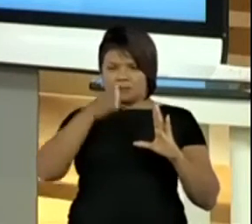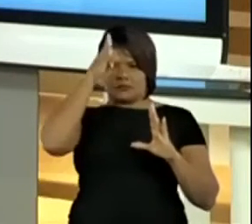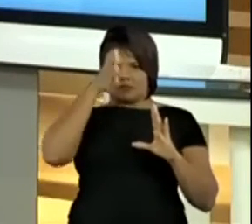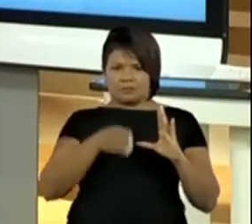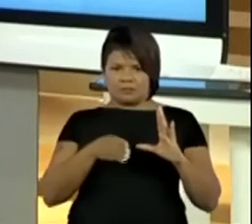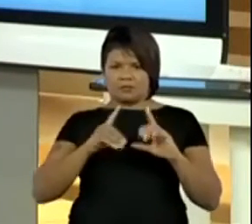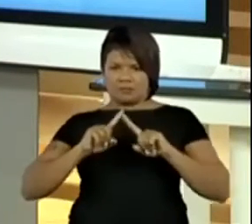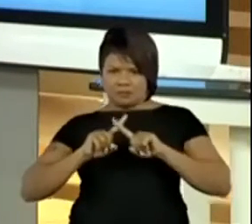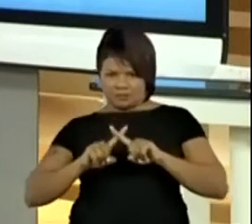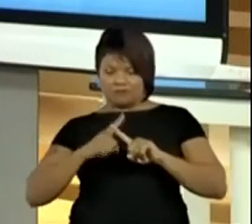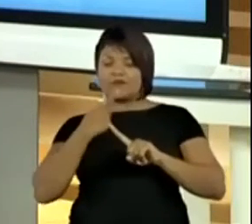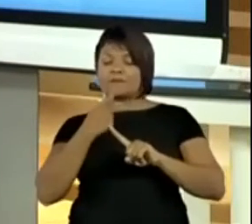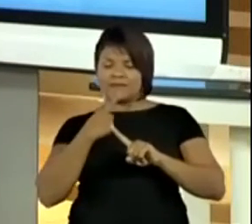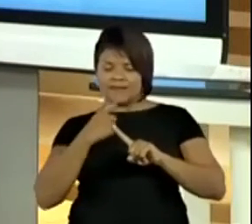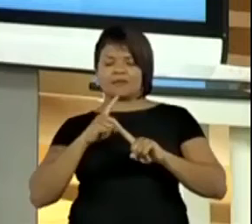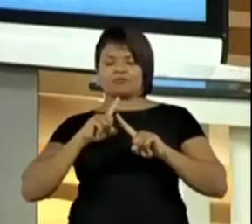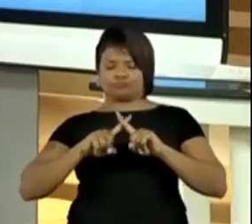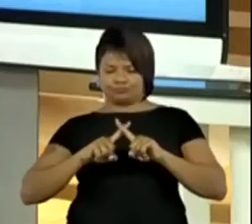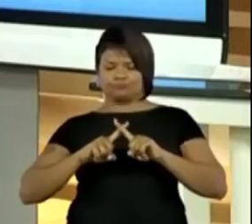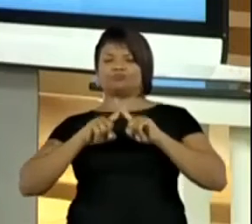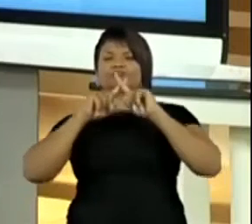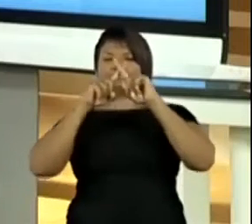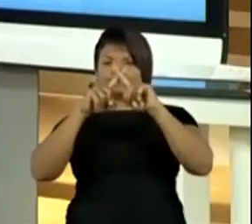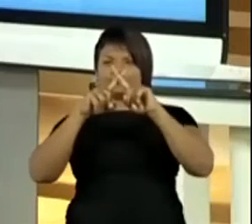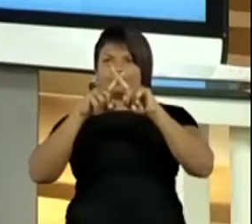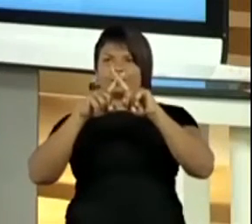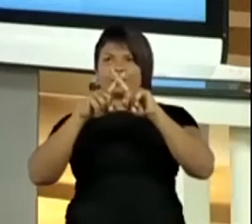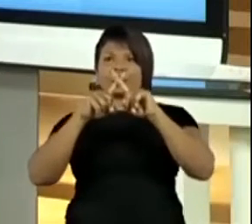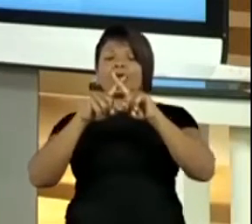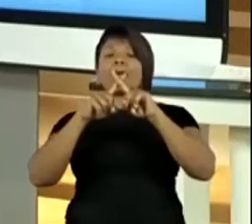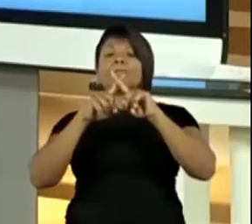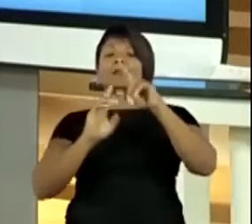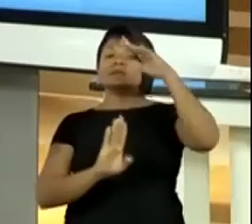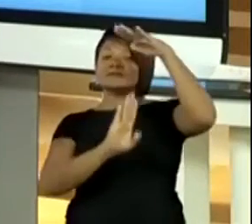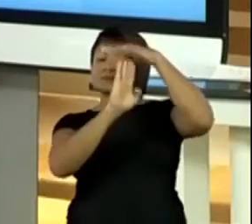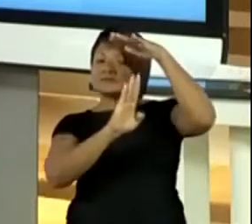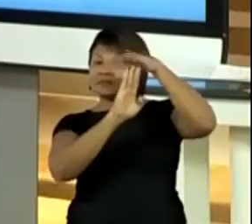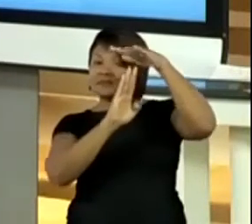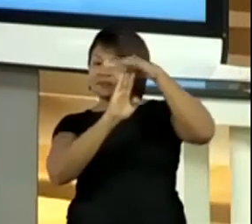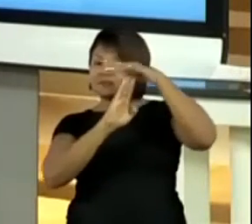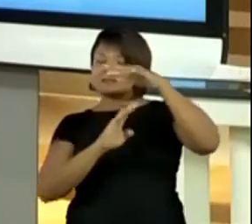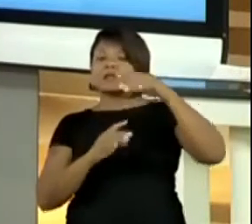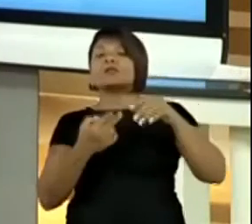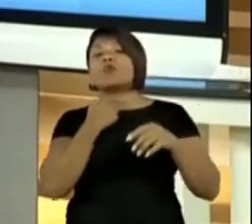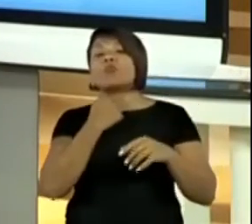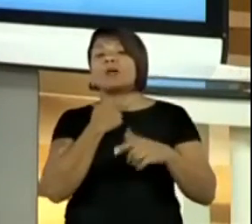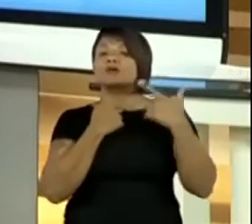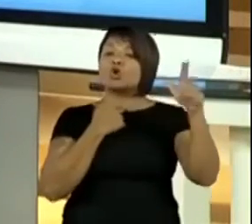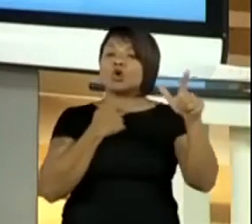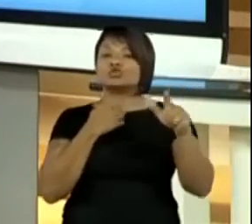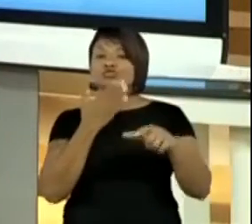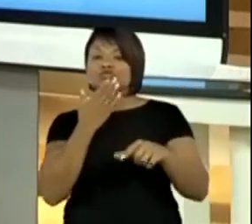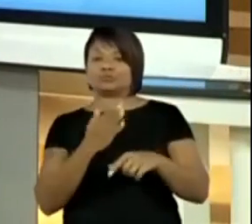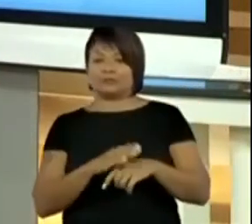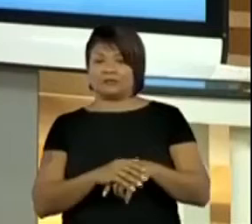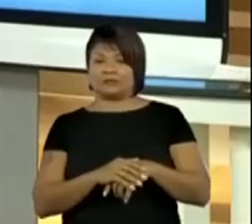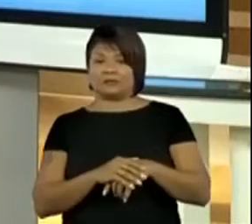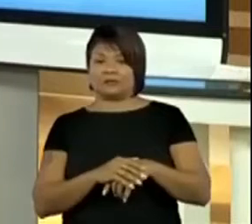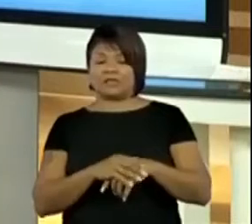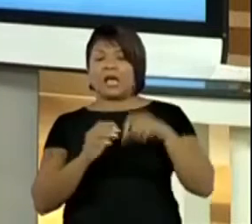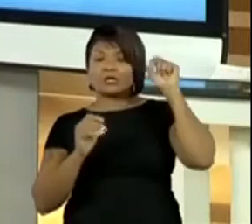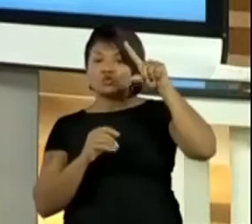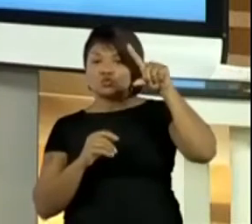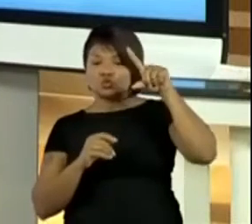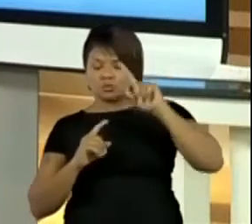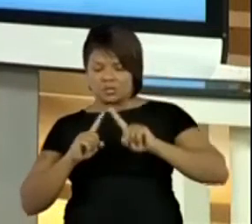teria que ter esse ponto, só que esse ponto está ocupado. Então, eu tenho que movimentar as minhas peças para que as pessoas,